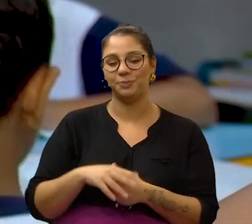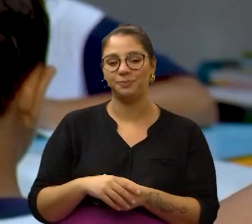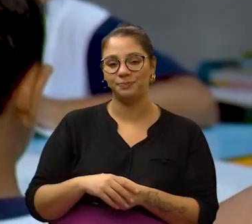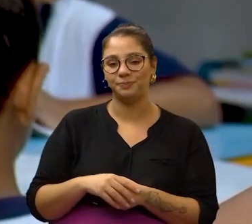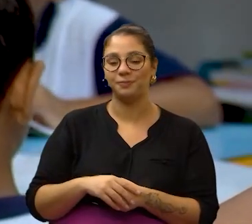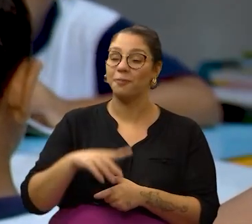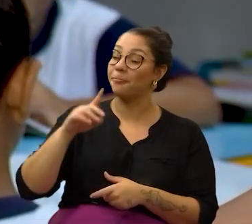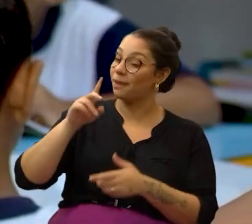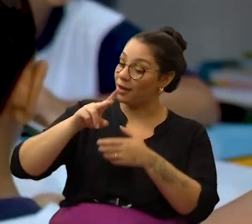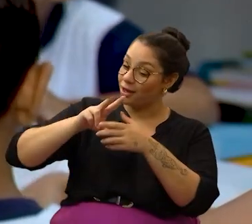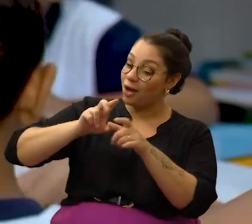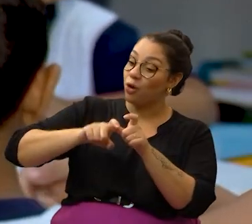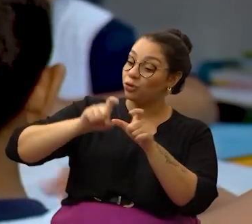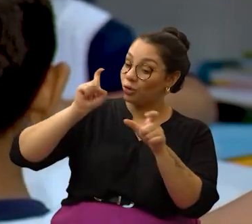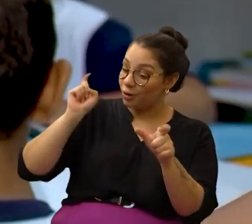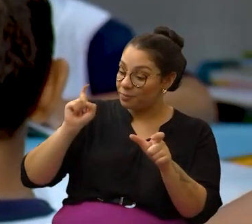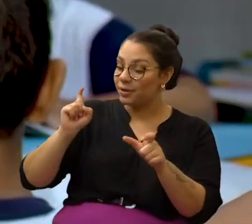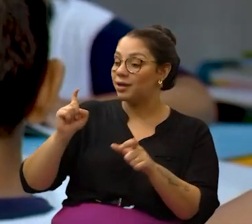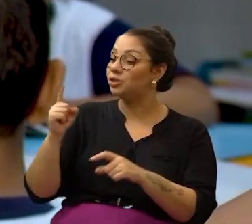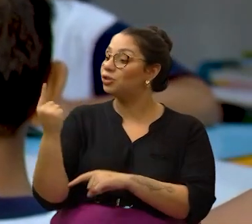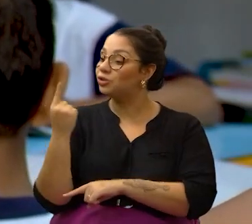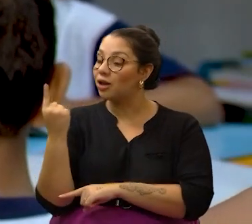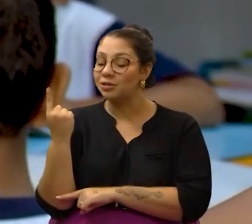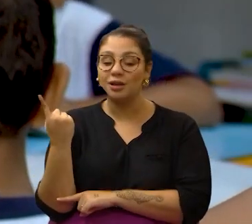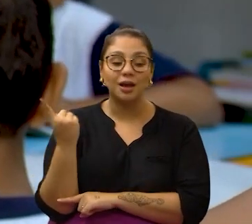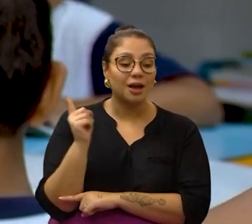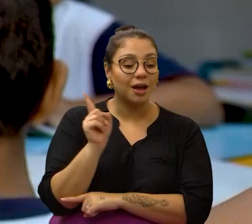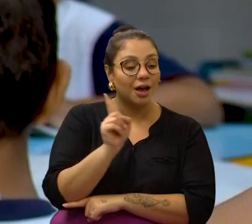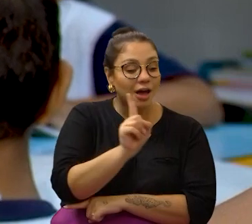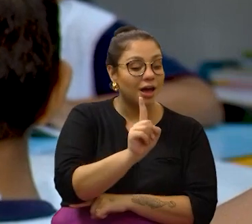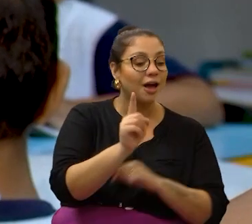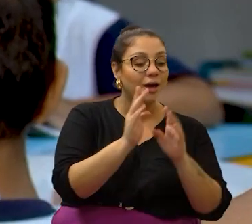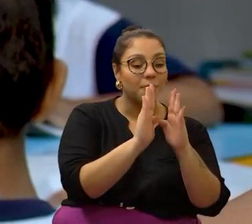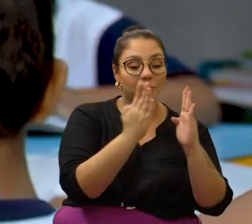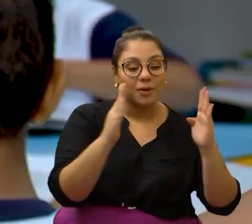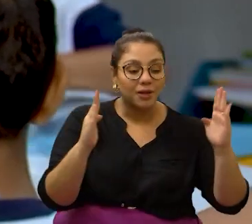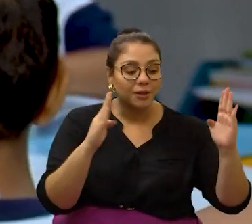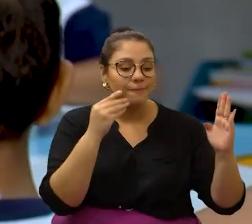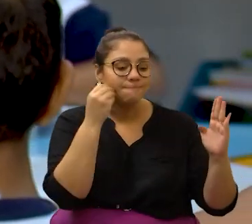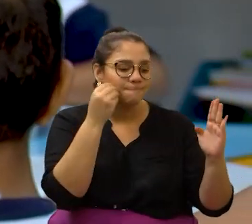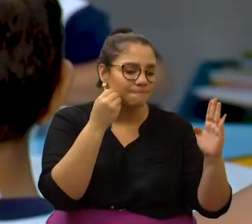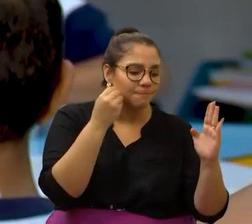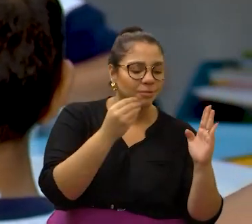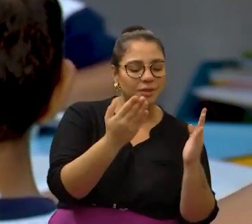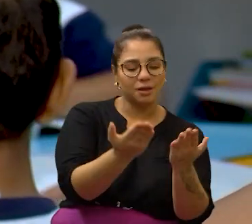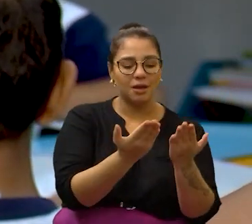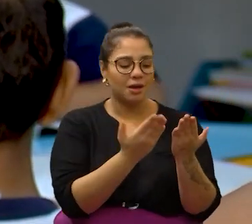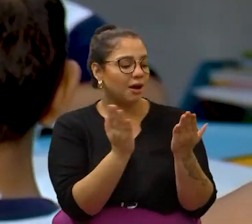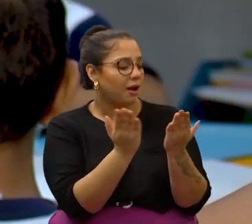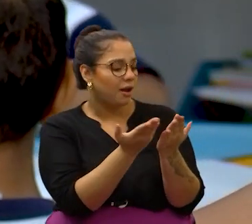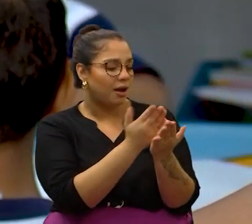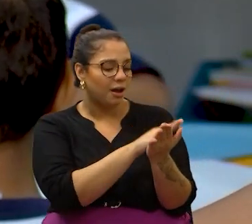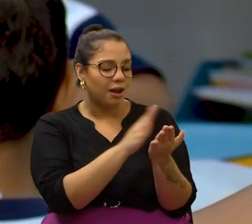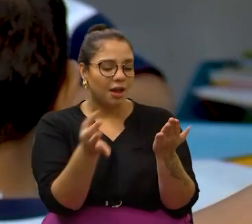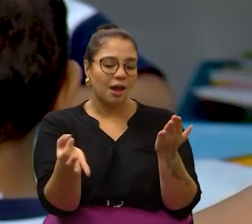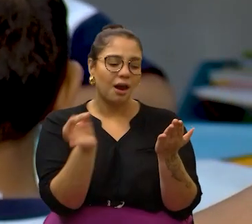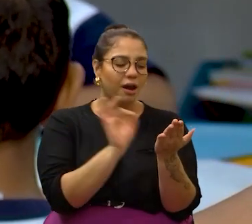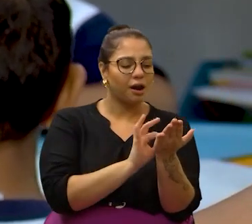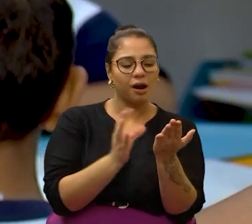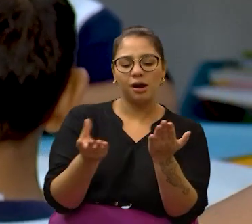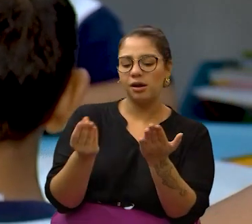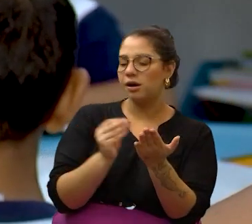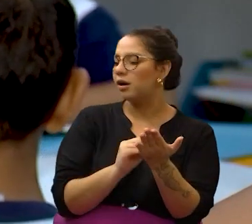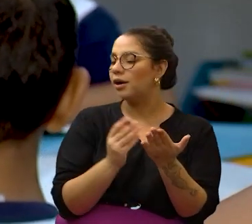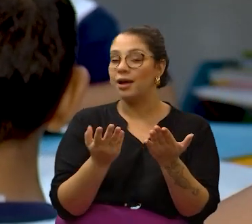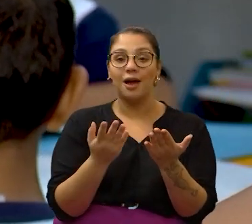autonomia deles poderem vir até a biblioteca, experimentar esse espaço, olhar, folhear os livros, mesmo aqueles que eles